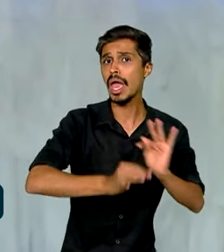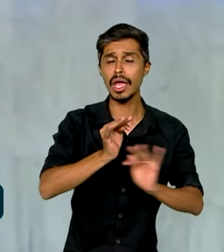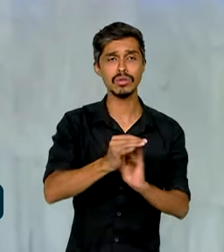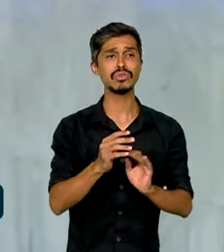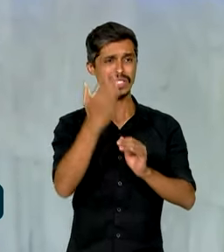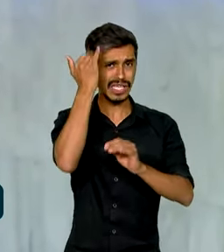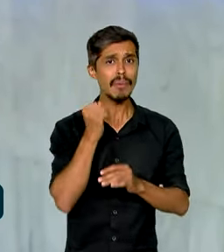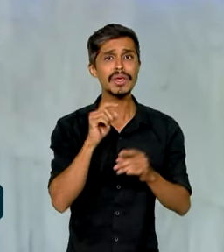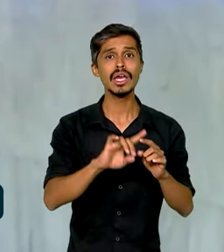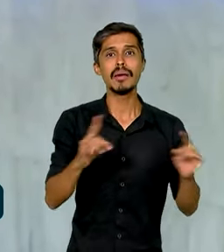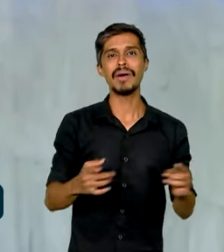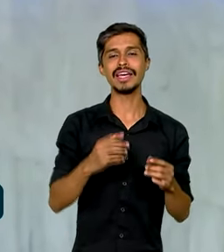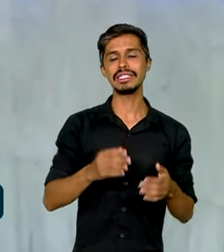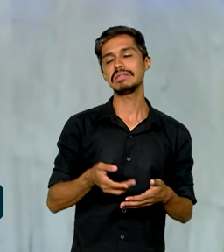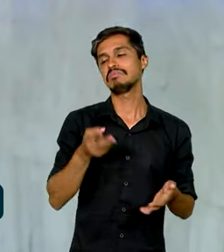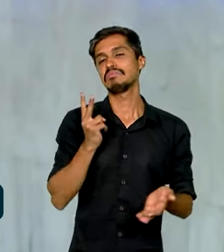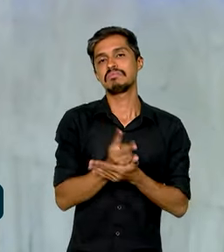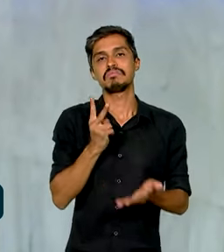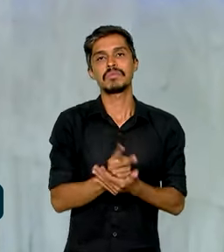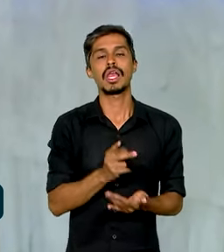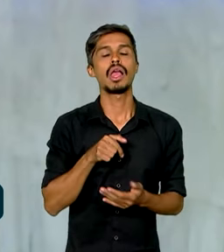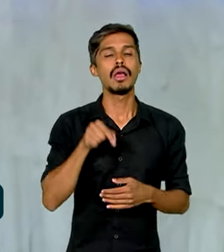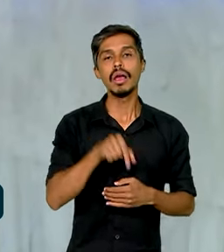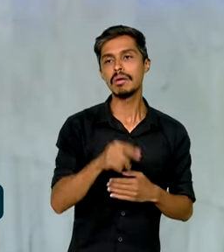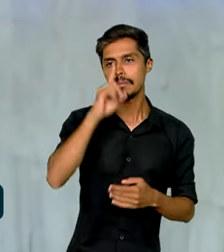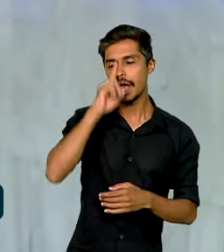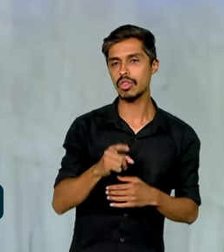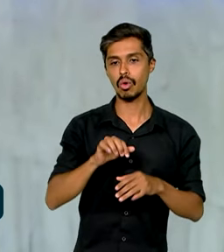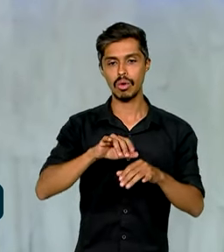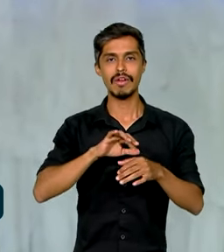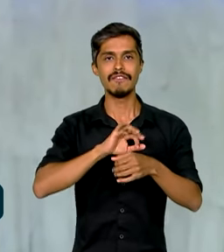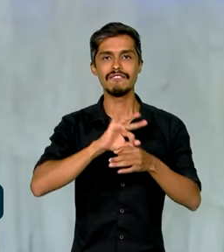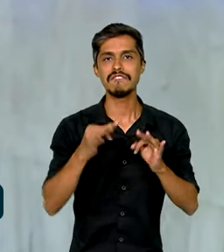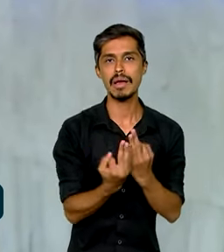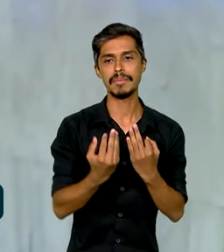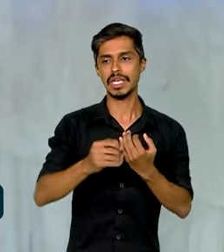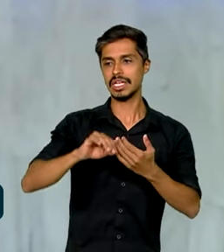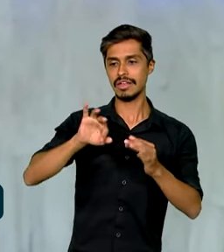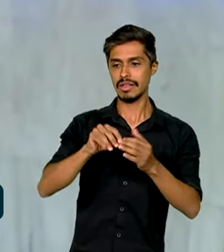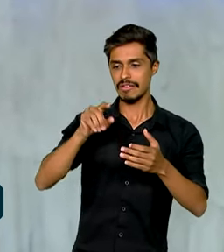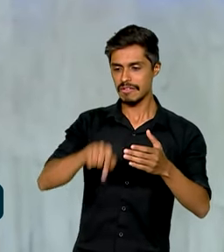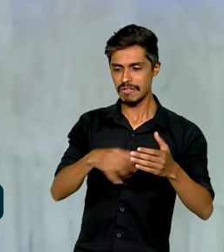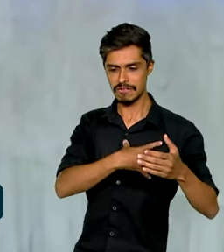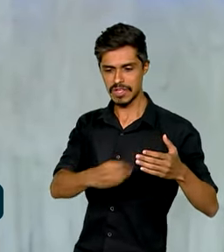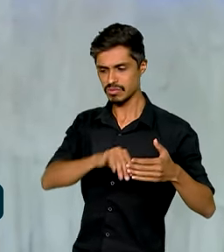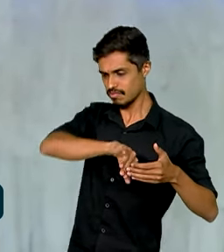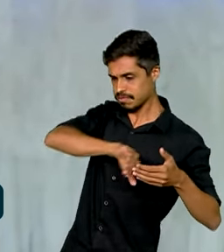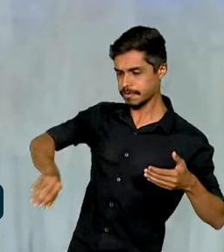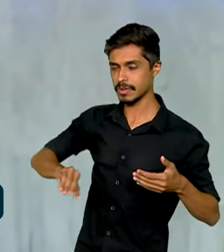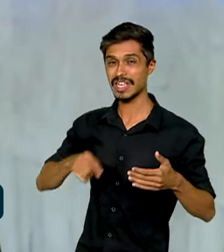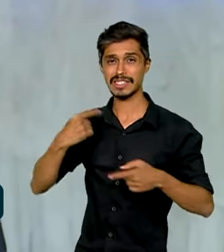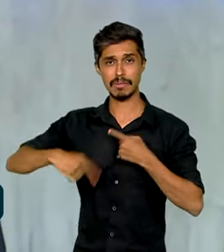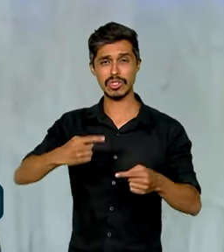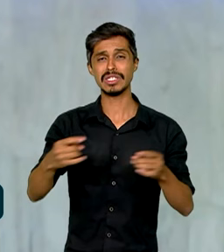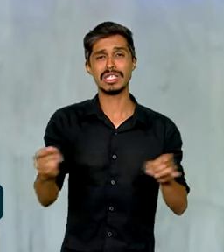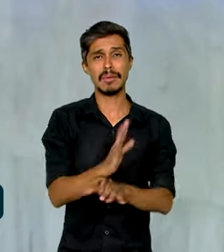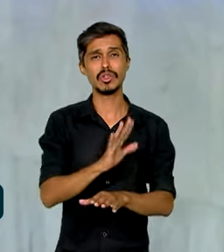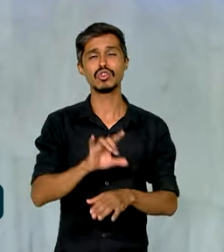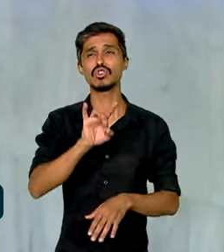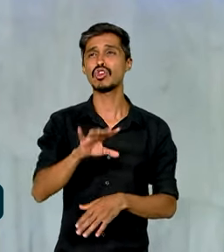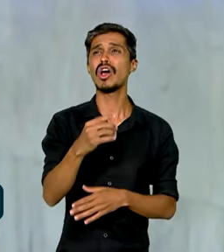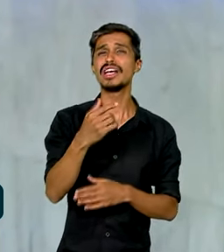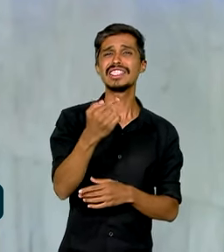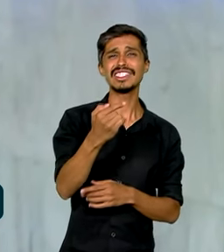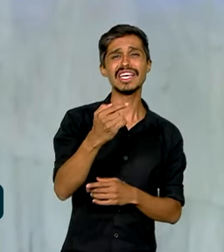pacientes foram isolados compulsoriamente, afastados das famílias. Essa política só foi encerrada quase sete